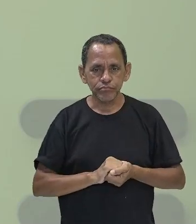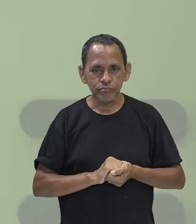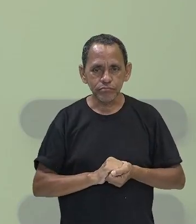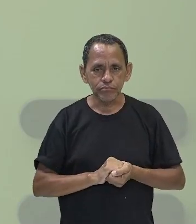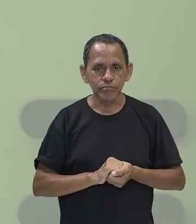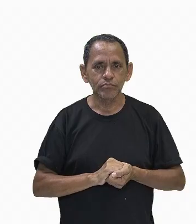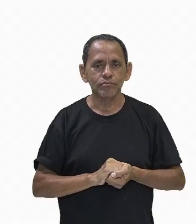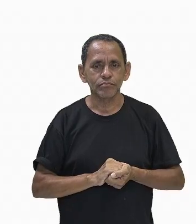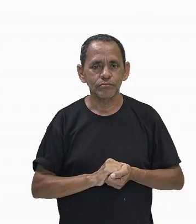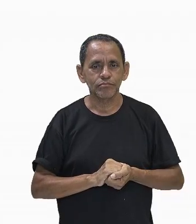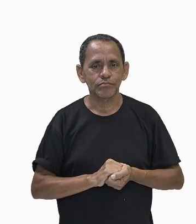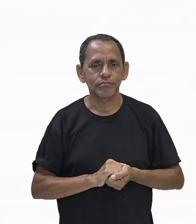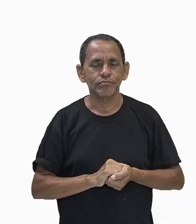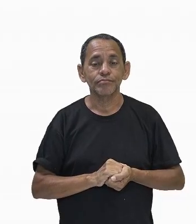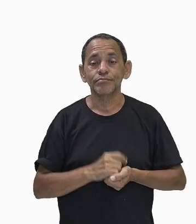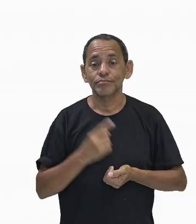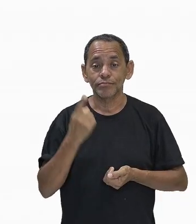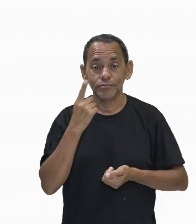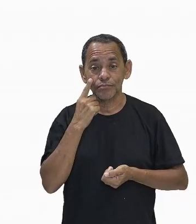Imune.